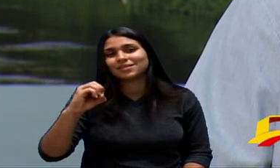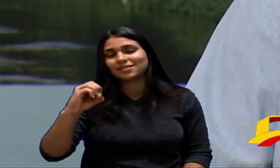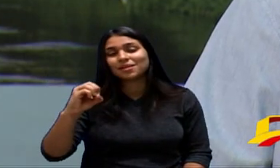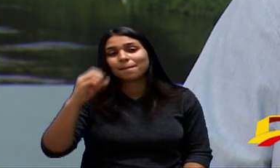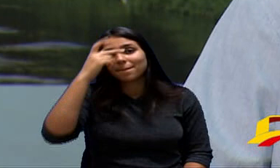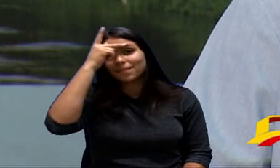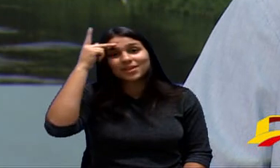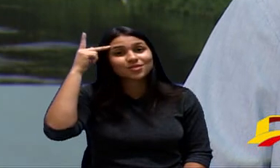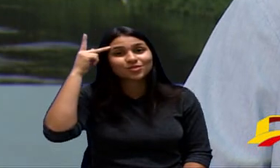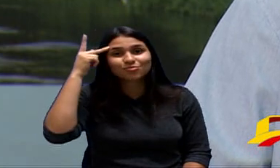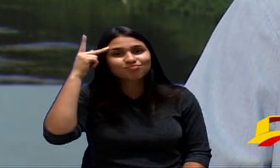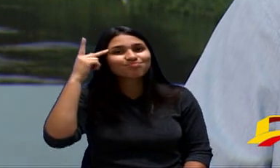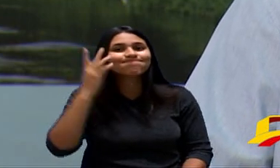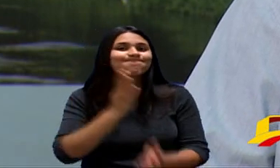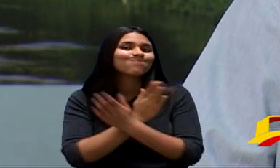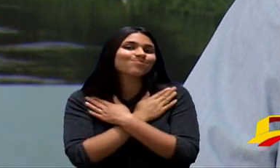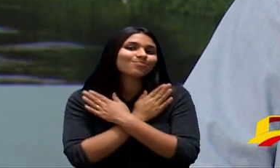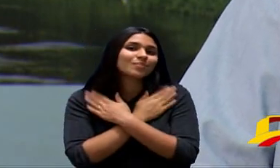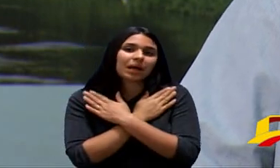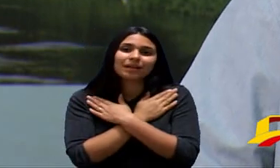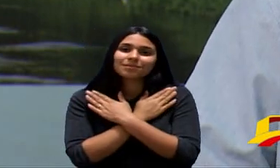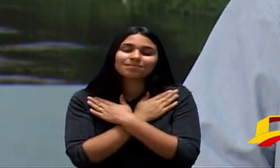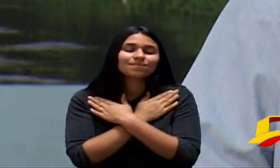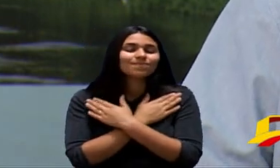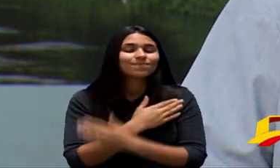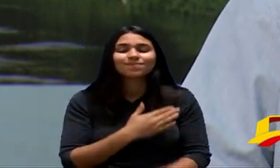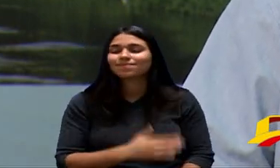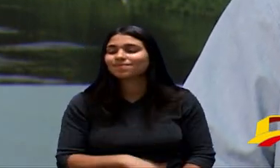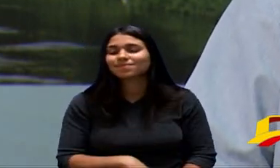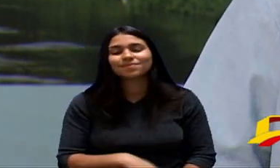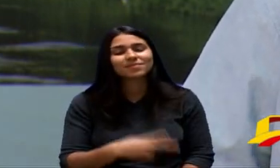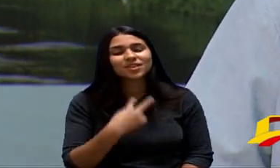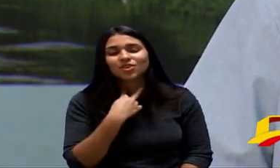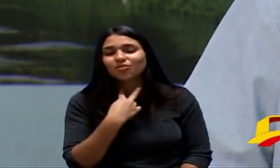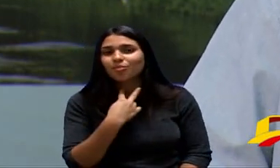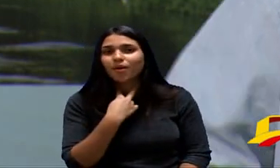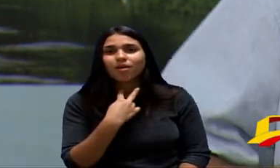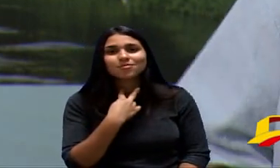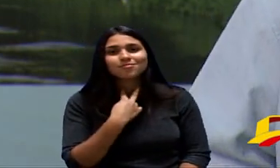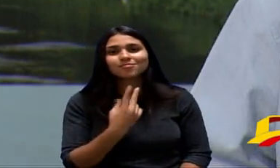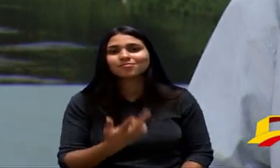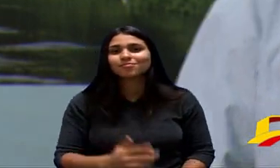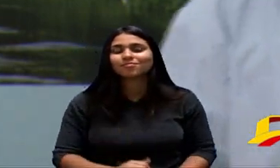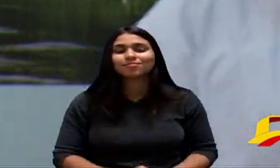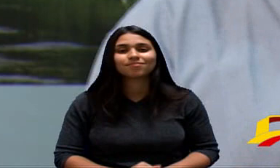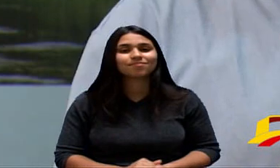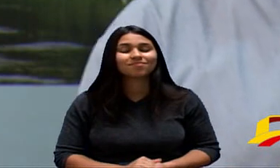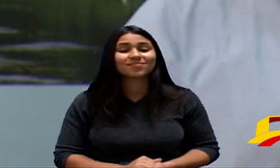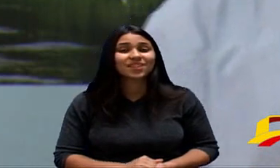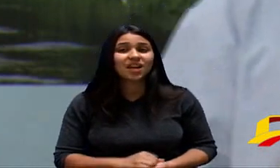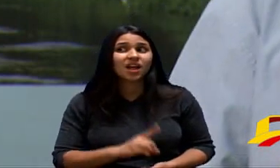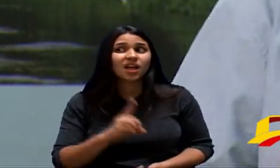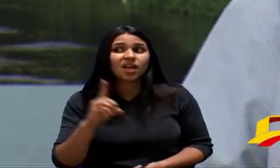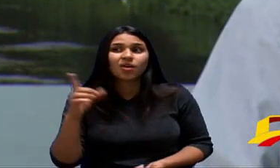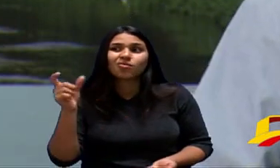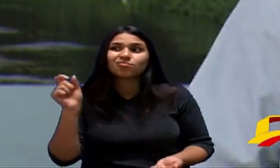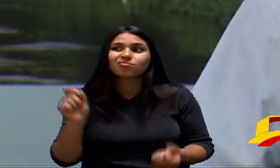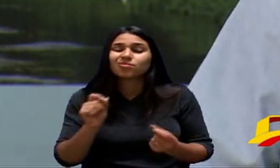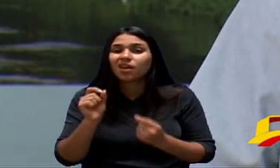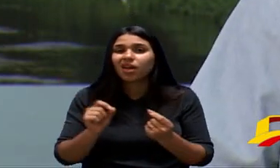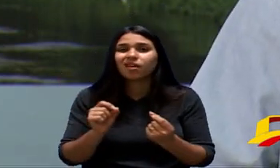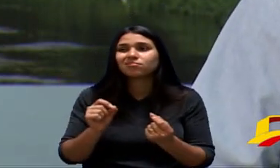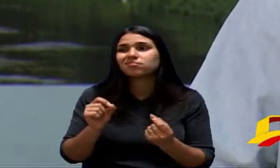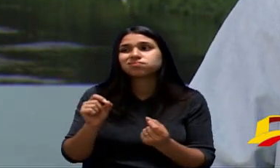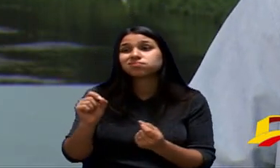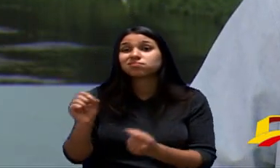Pessoas Desempregadas E Sabe Por Que Por Caio De Capricho Por Caio De Uma Coisa Que A Gente Sabe Que Não Vai